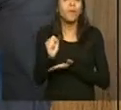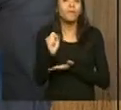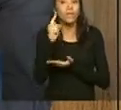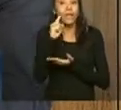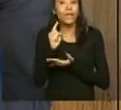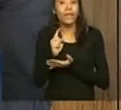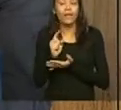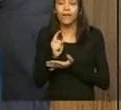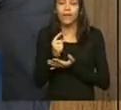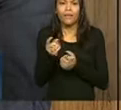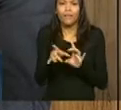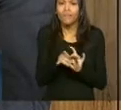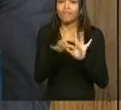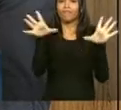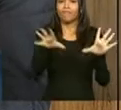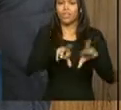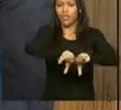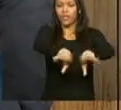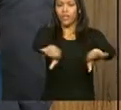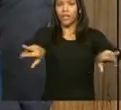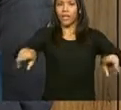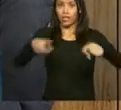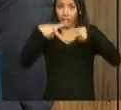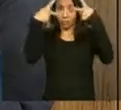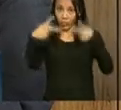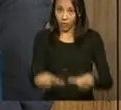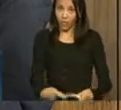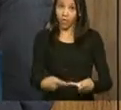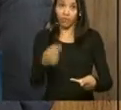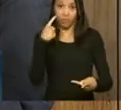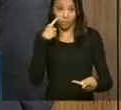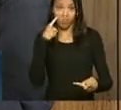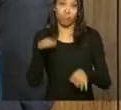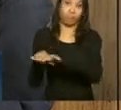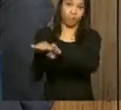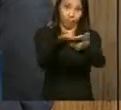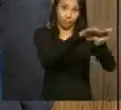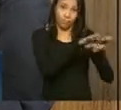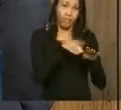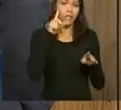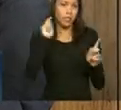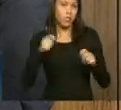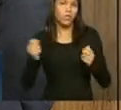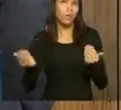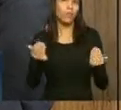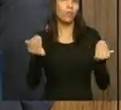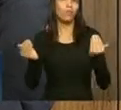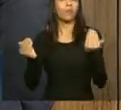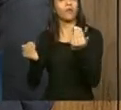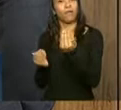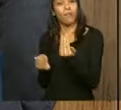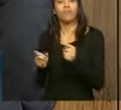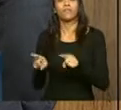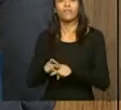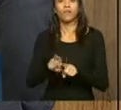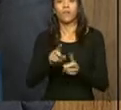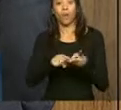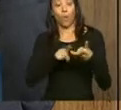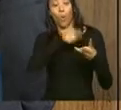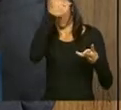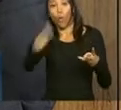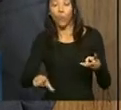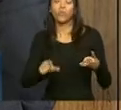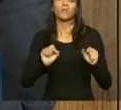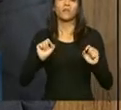diferentes projetos de maneira também harmonizada e comparável. O desenvolvimento de